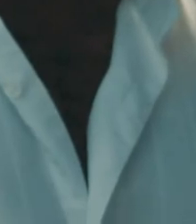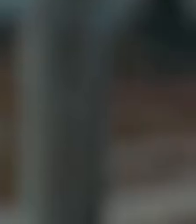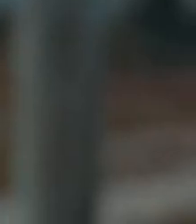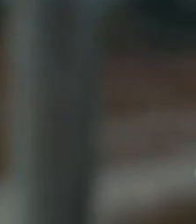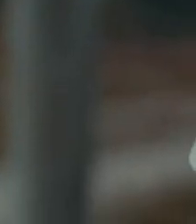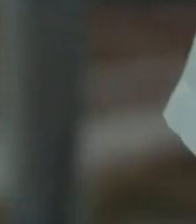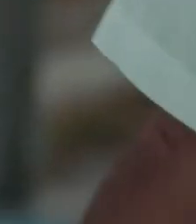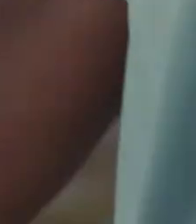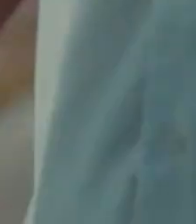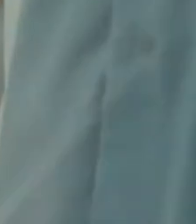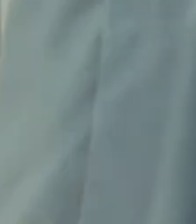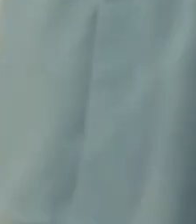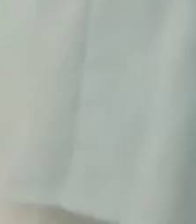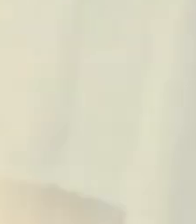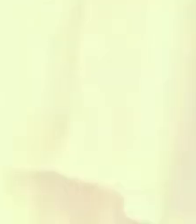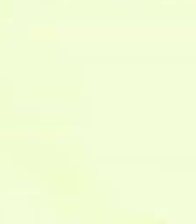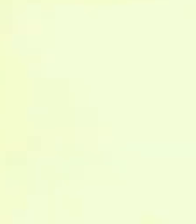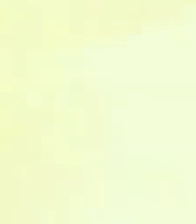torne realidade.